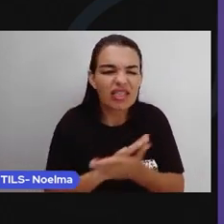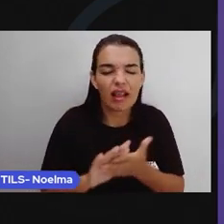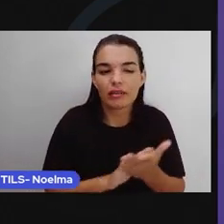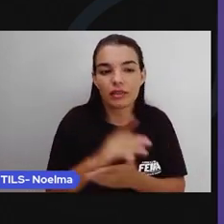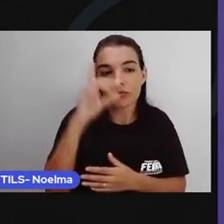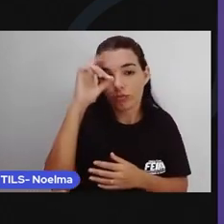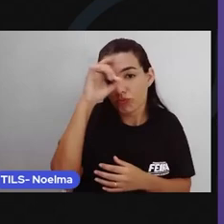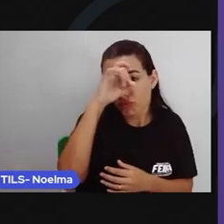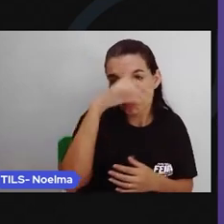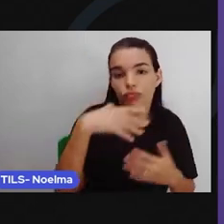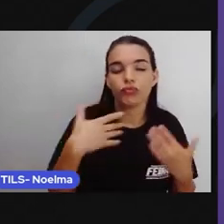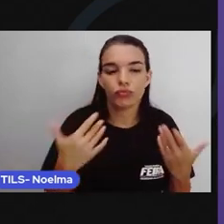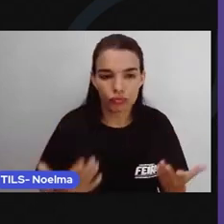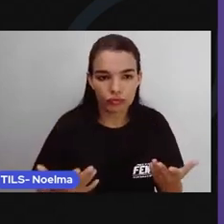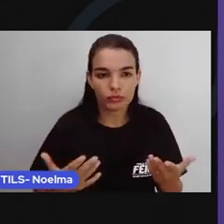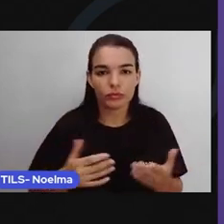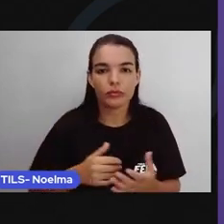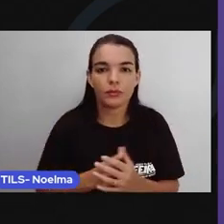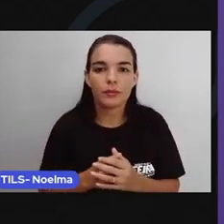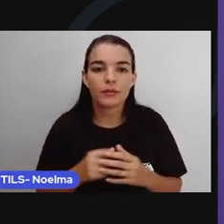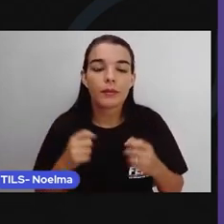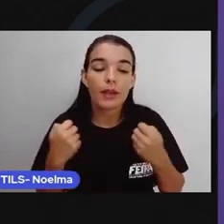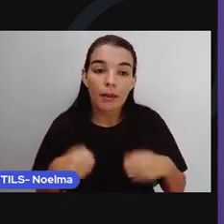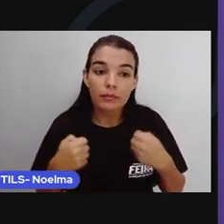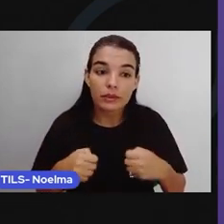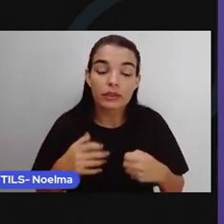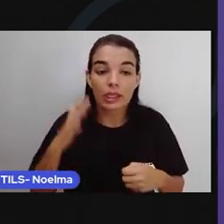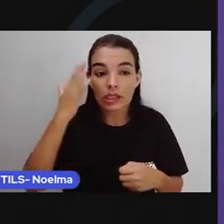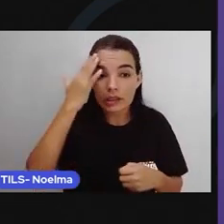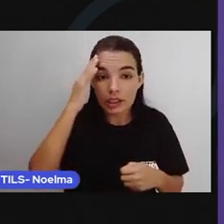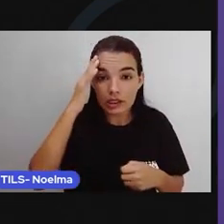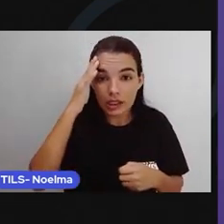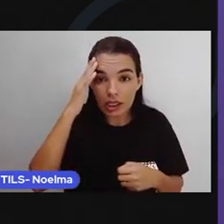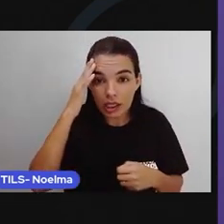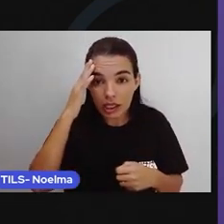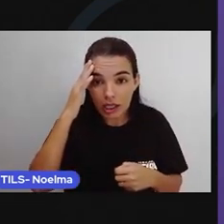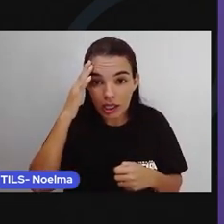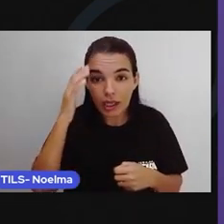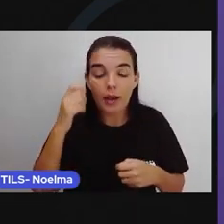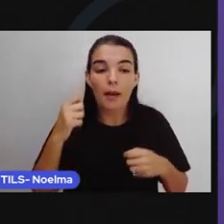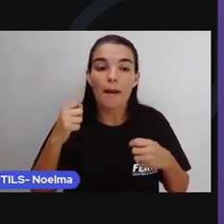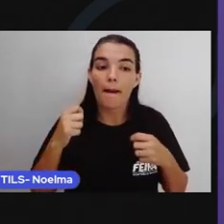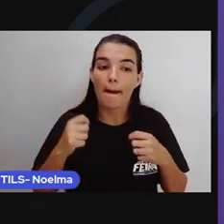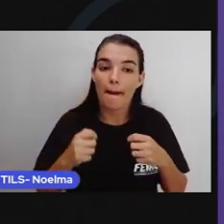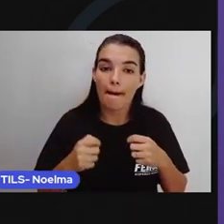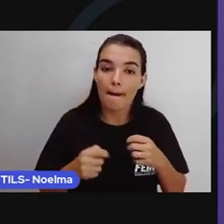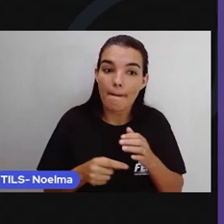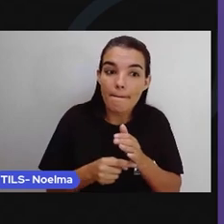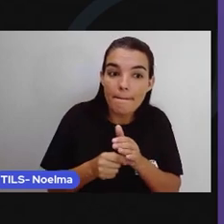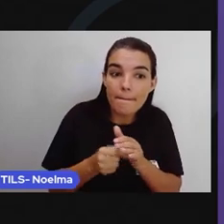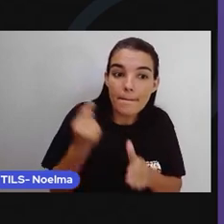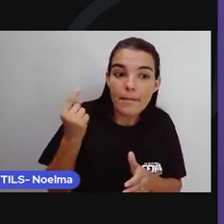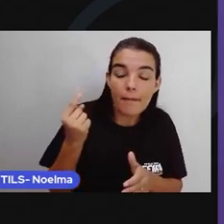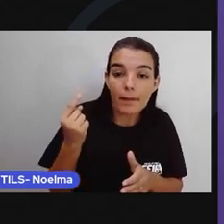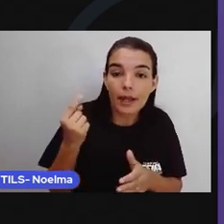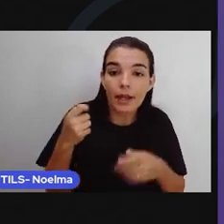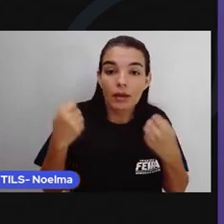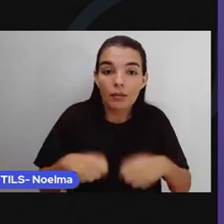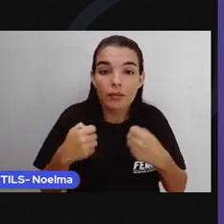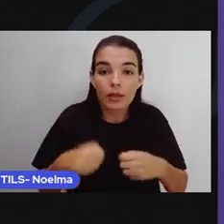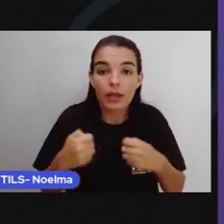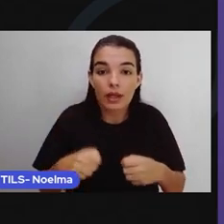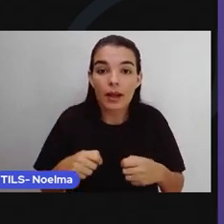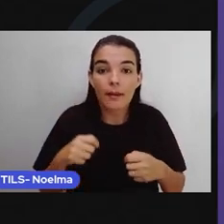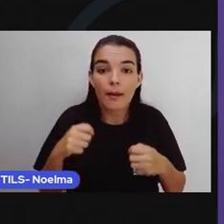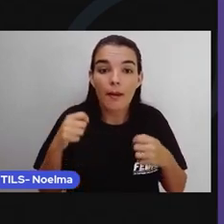vai fazer diferença em como o texto é lido. Mas, em princípio, isso é o mais importante para nós aqui, o texto